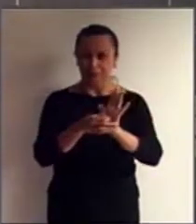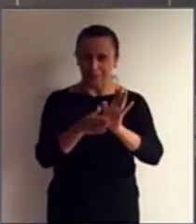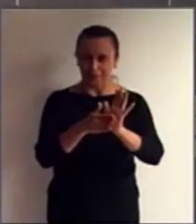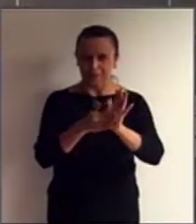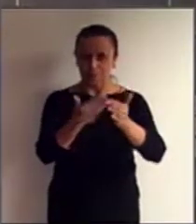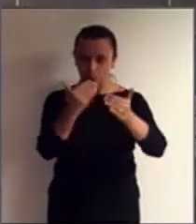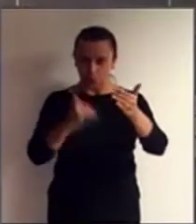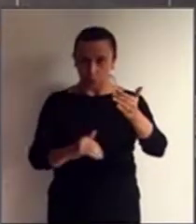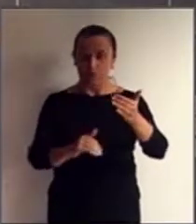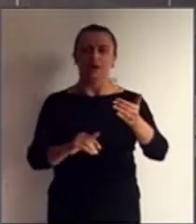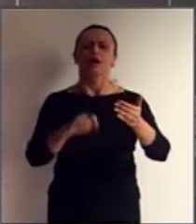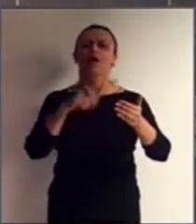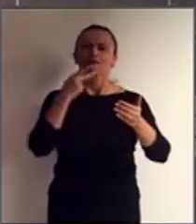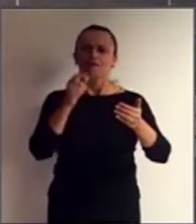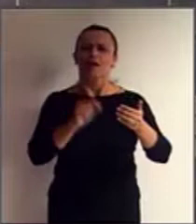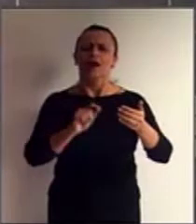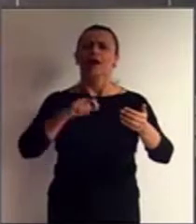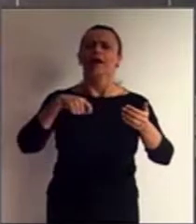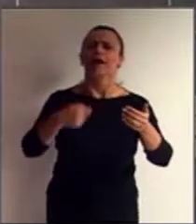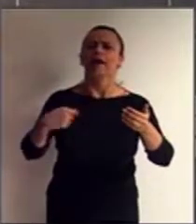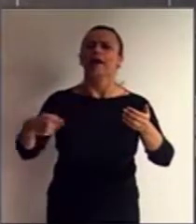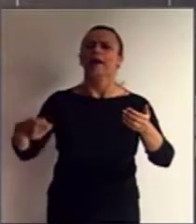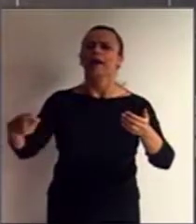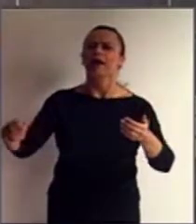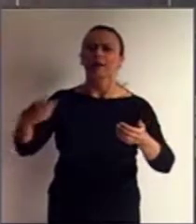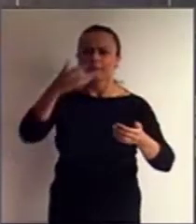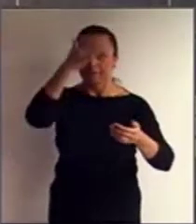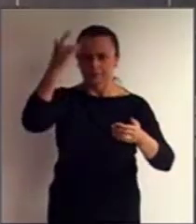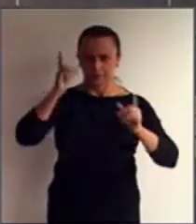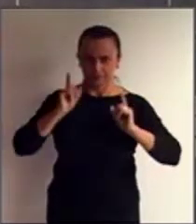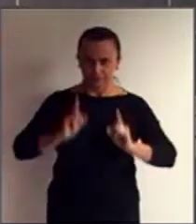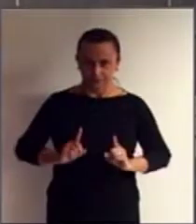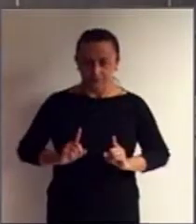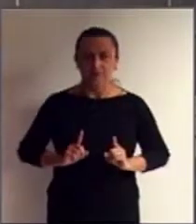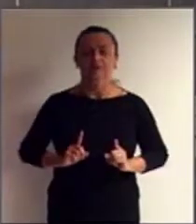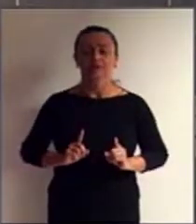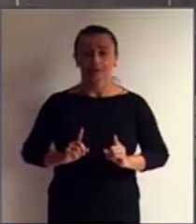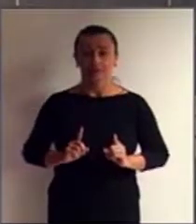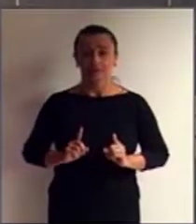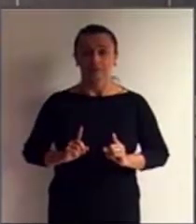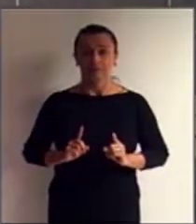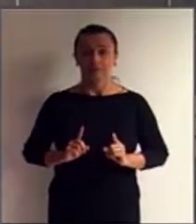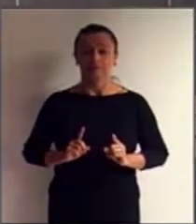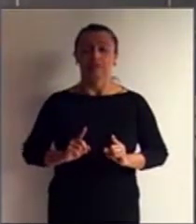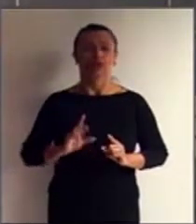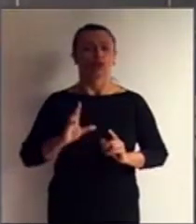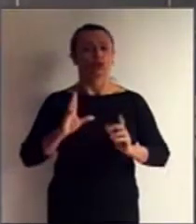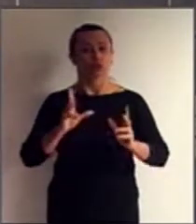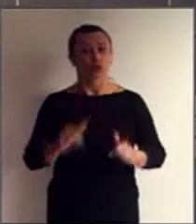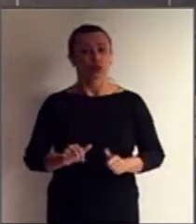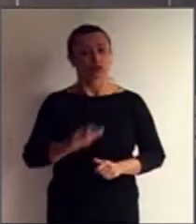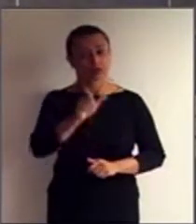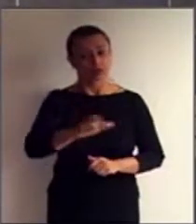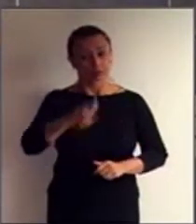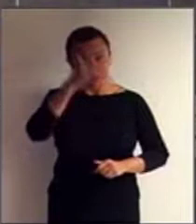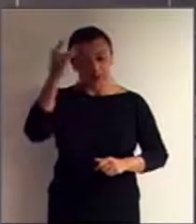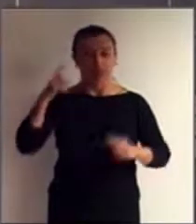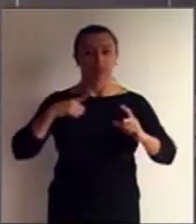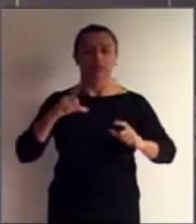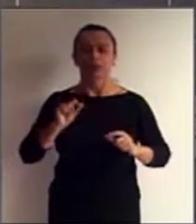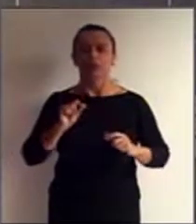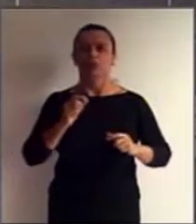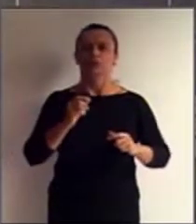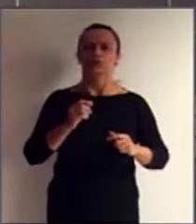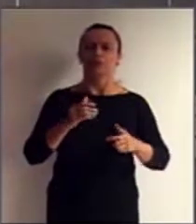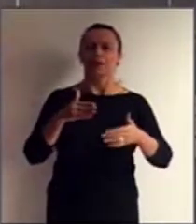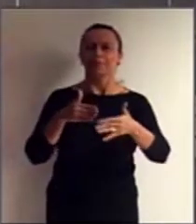diz quem são as pessoas com deficiência. Pessoas com deficiência são aquelas que têm impedimentos